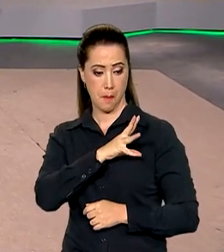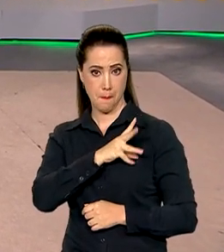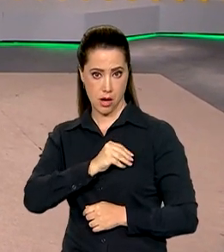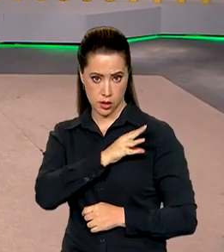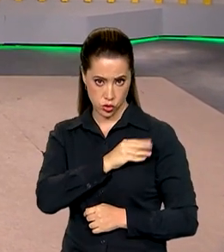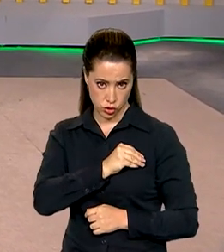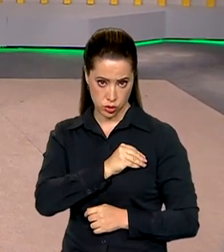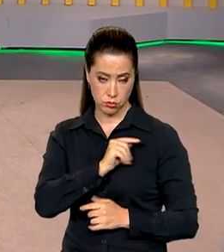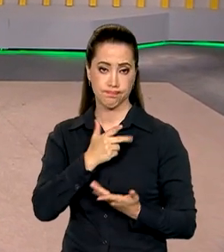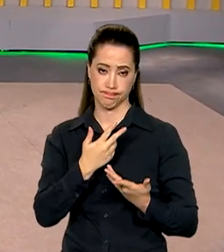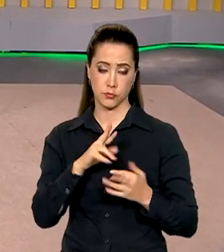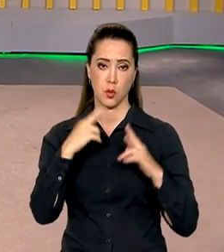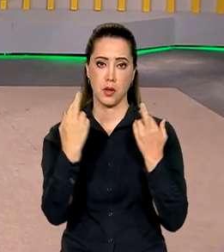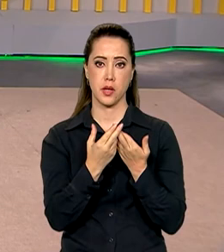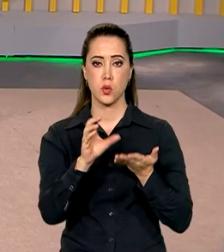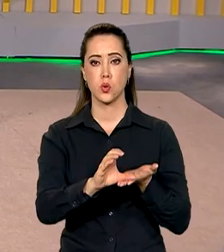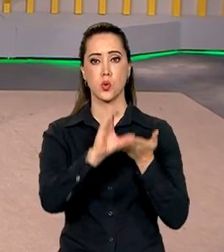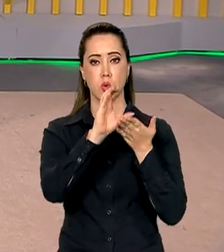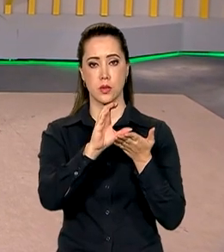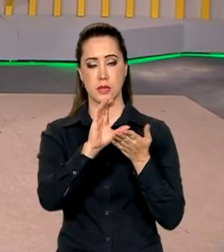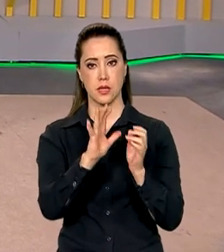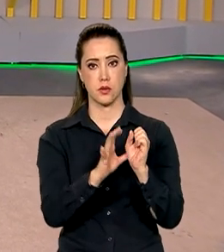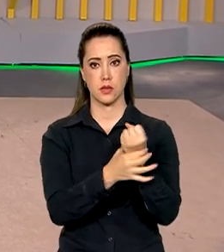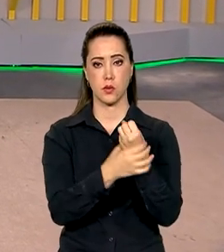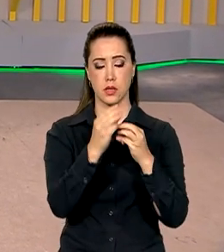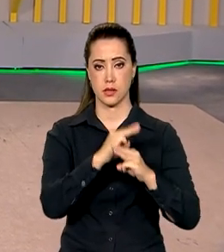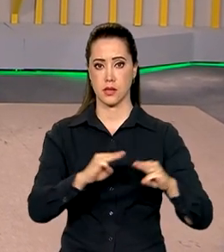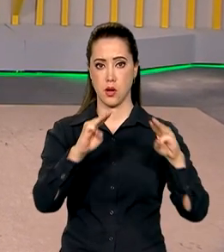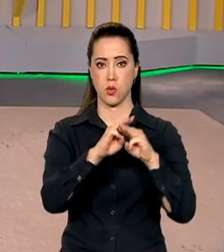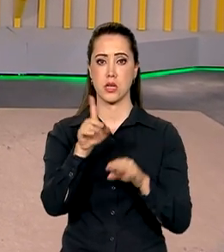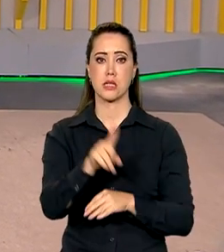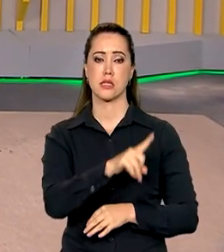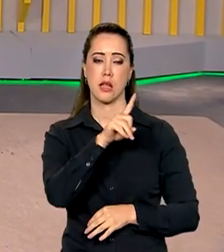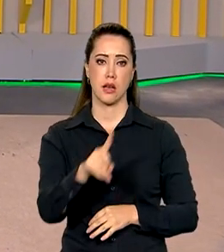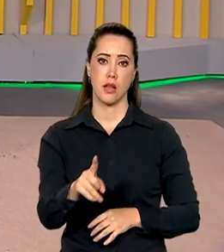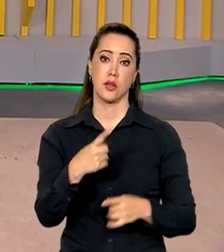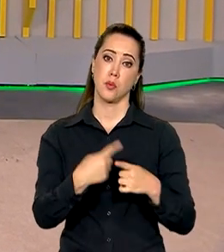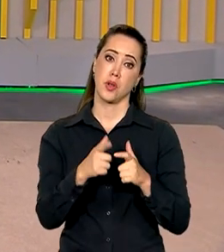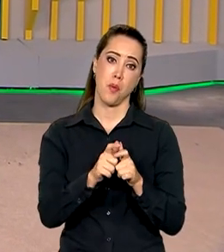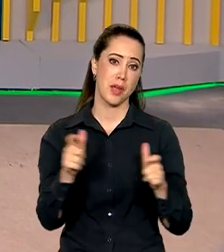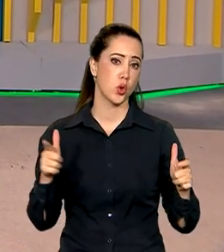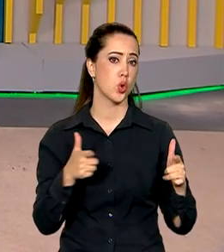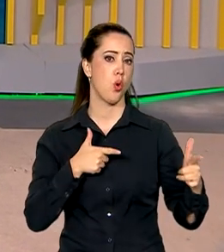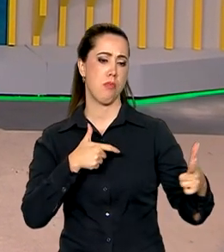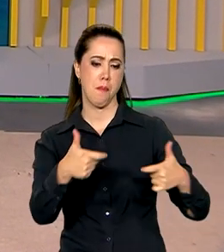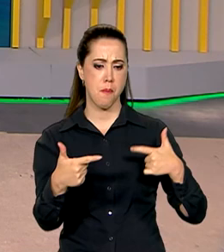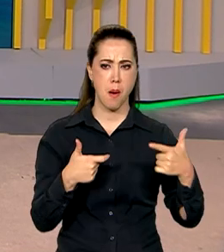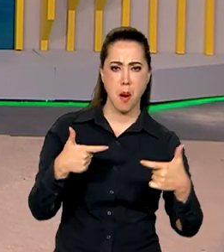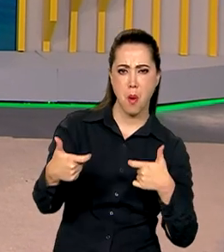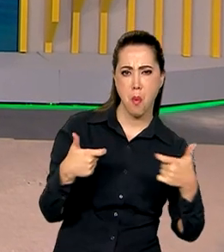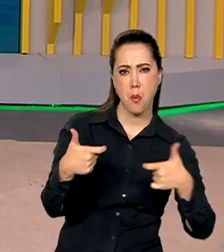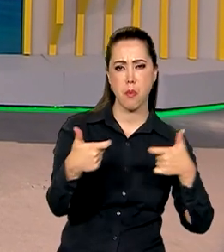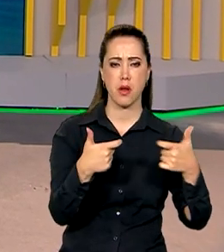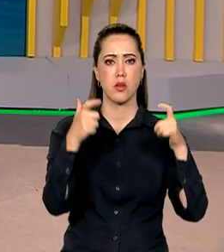Uma reunião do Conselho de Segurança da ONU, que trataria do assunto hoje, foi cancelada com o aumento da escalada de violência na região,